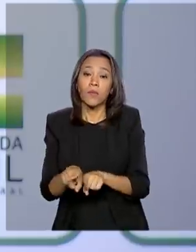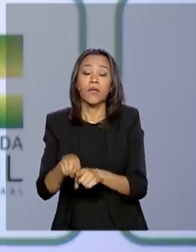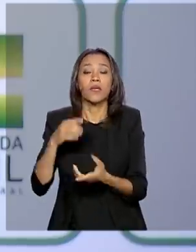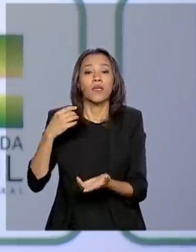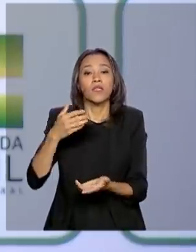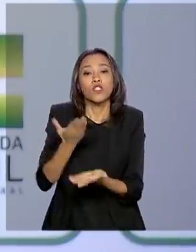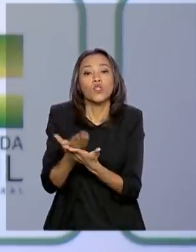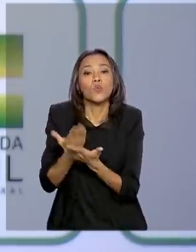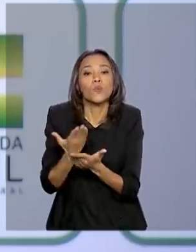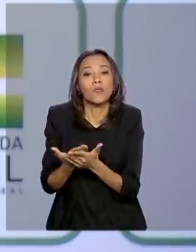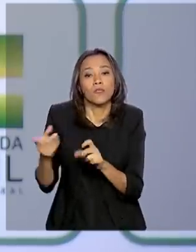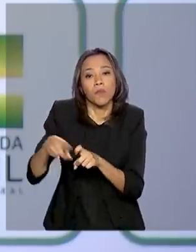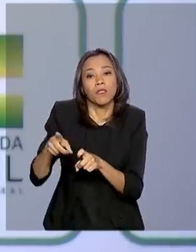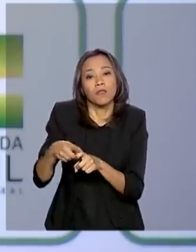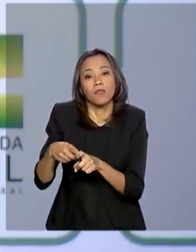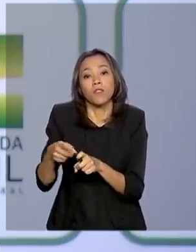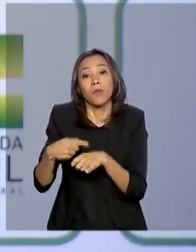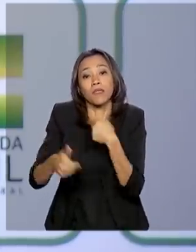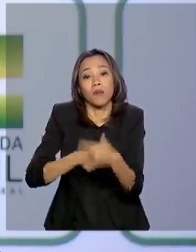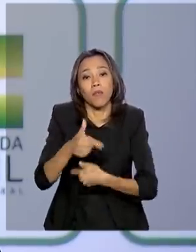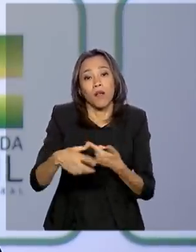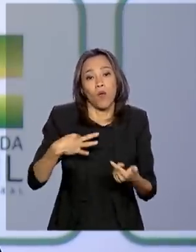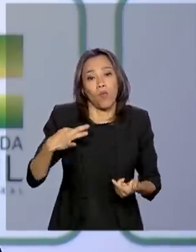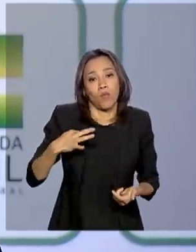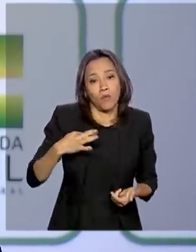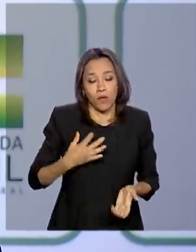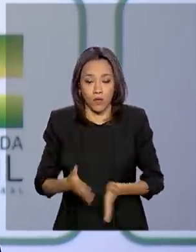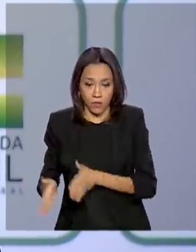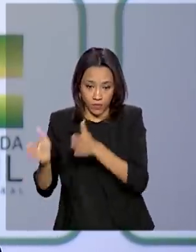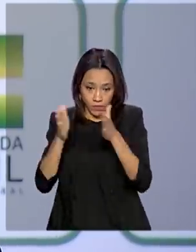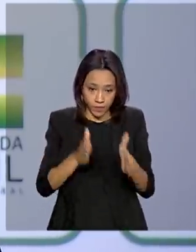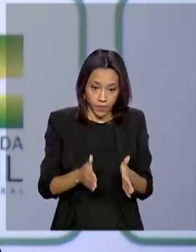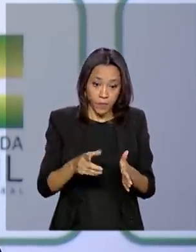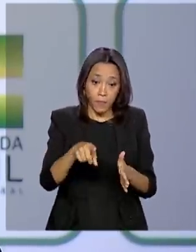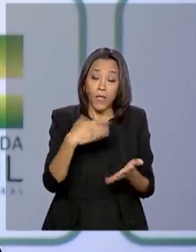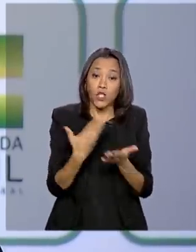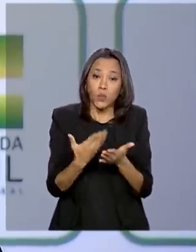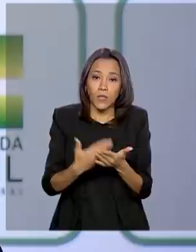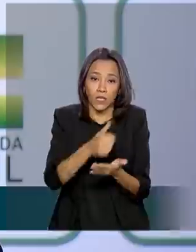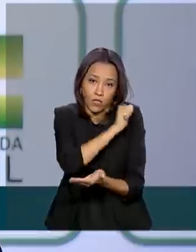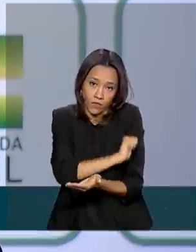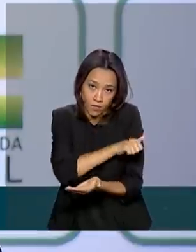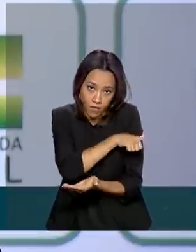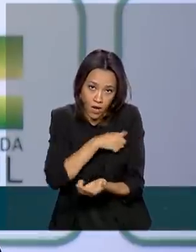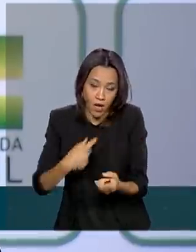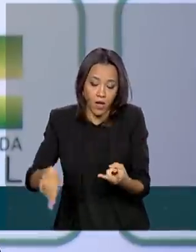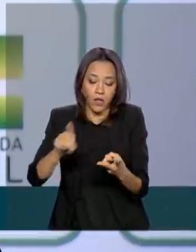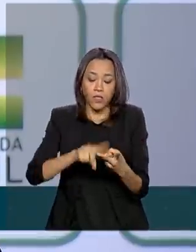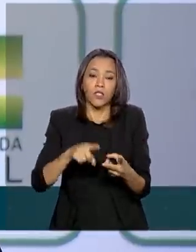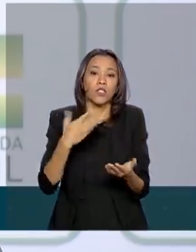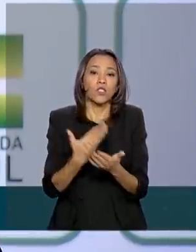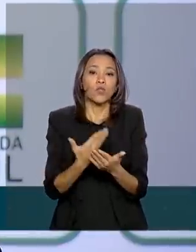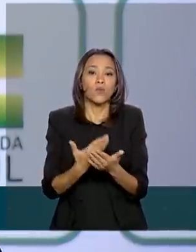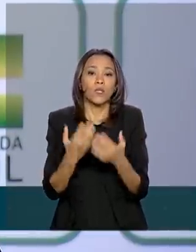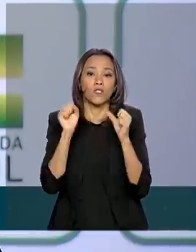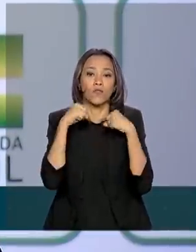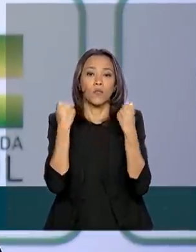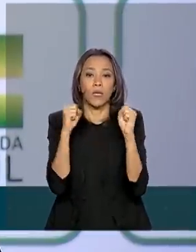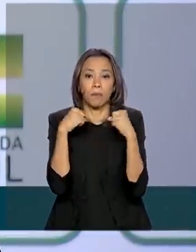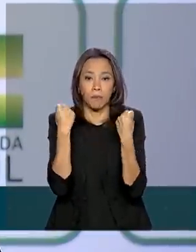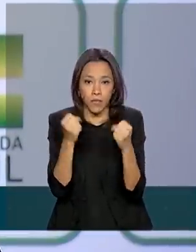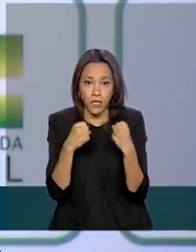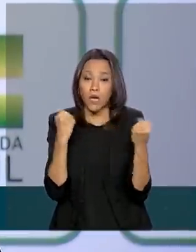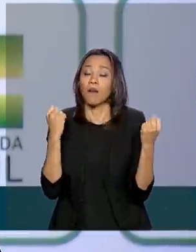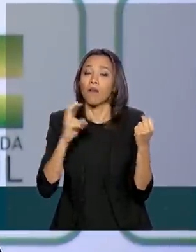atuarem como voluntários. Estudantes de medicina, estudantes de enfermagem, estudantes de fisioterapia, vai haver uma